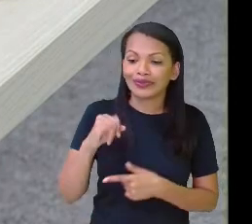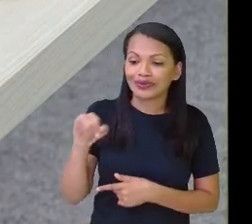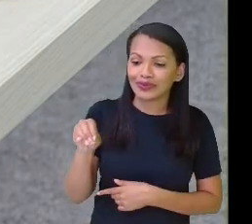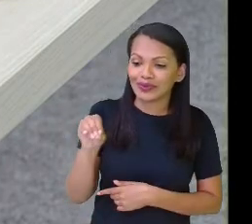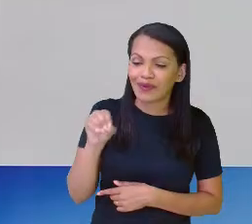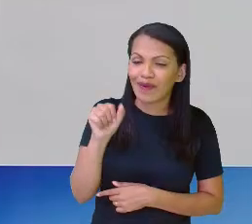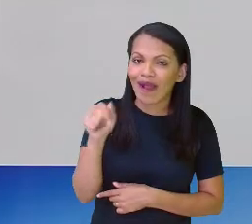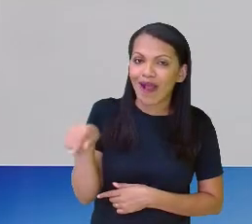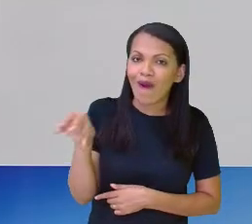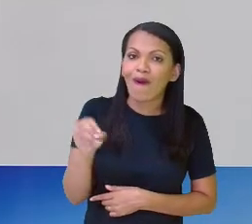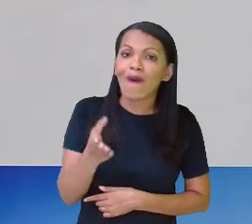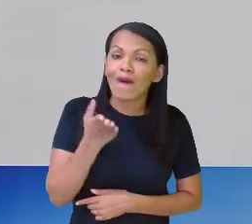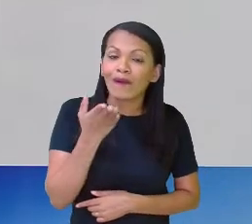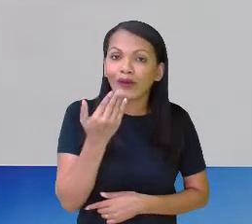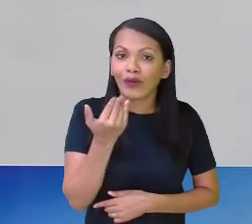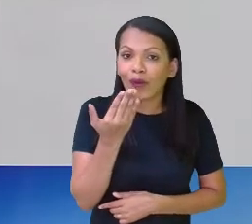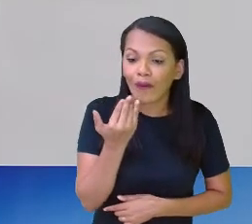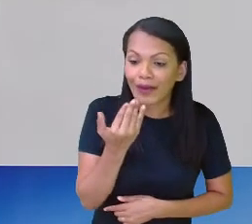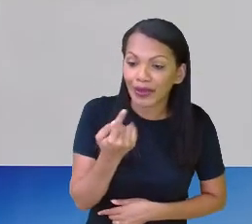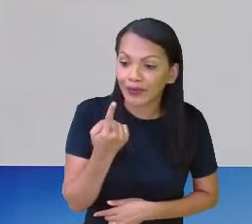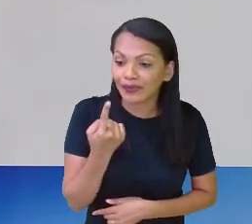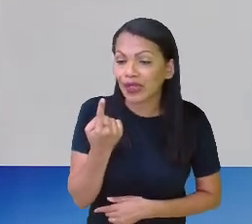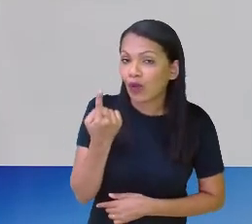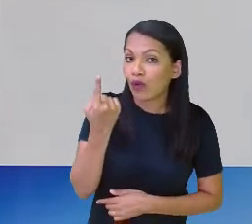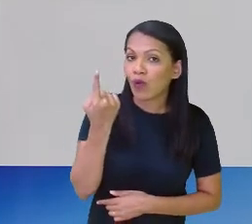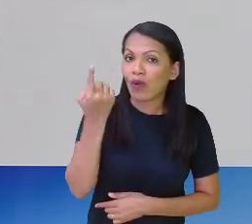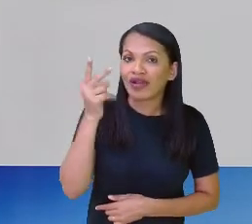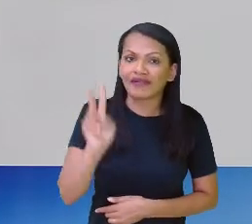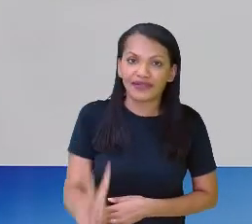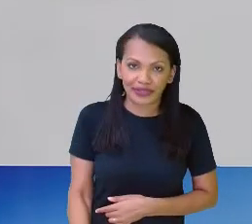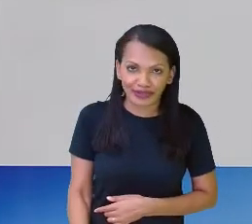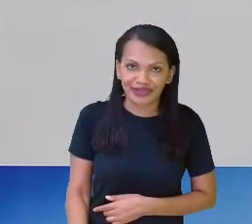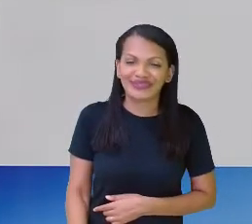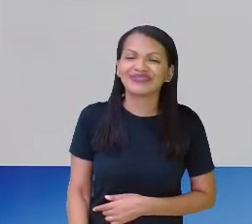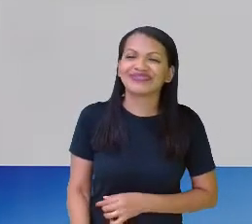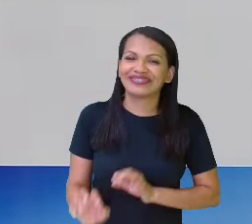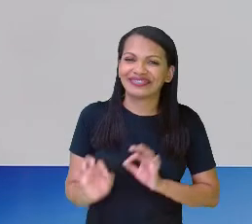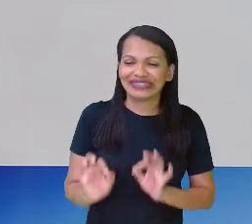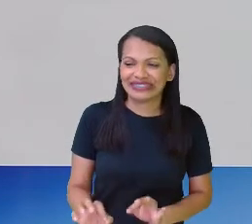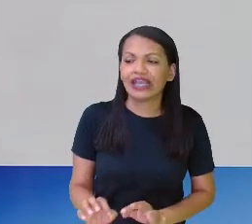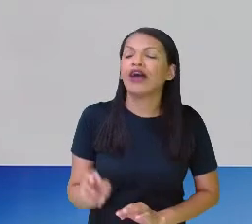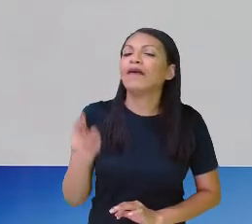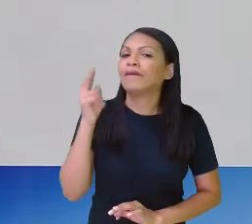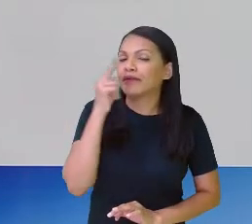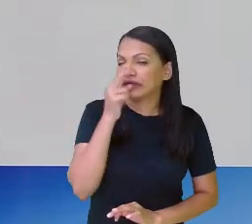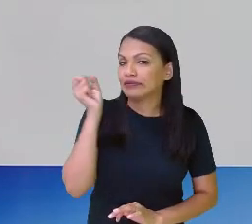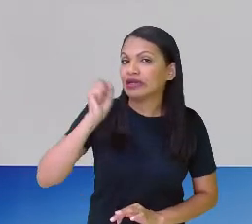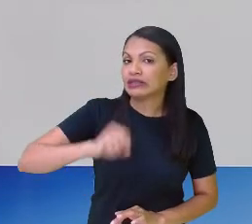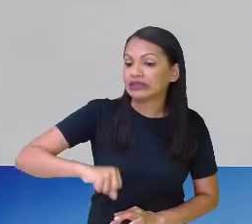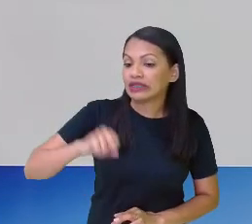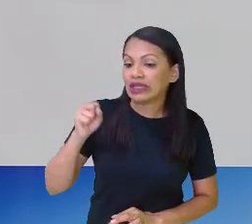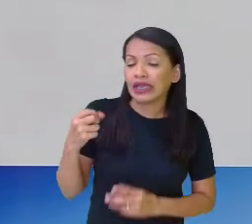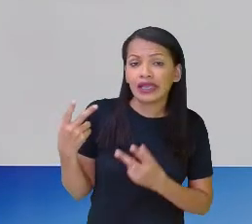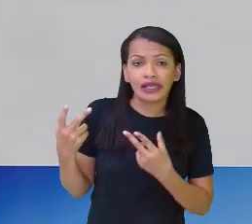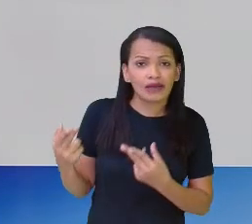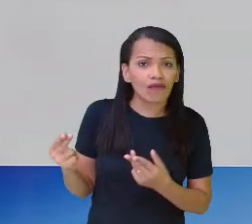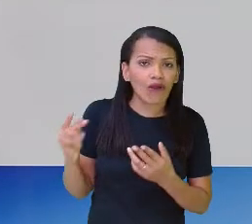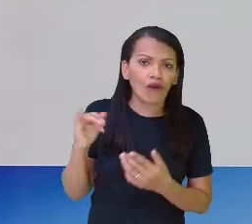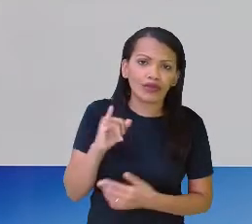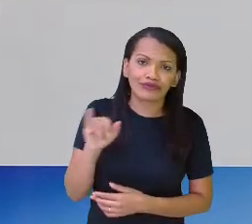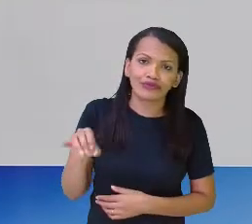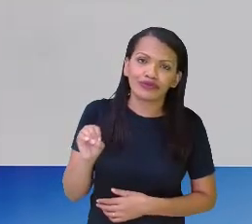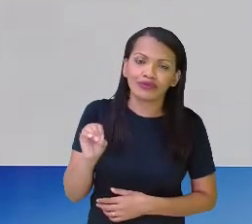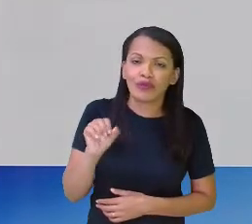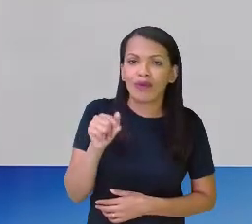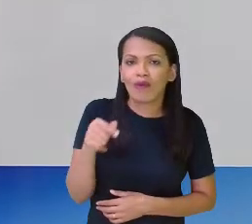Maria comeu de duas vezes. Mesmo assim, ela consumiu a mesma quantidade de